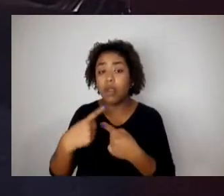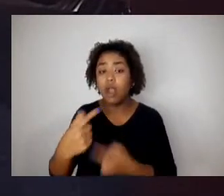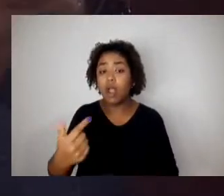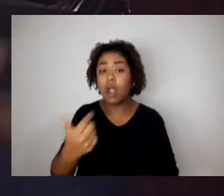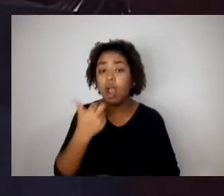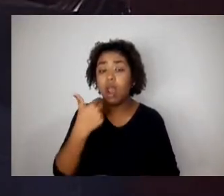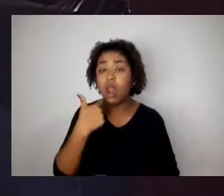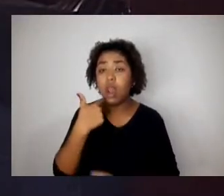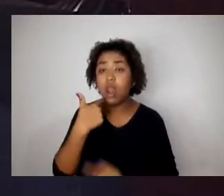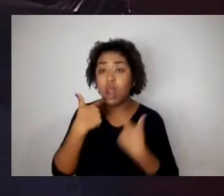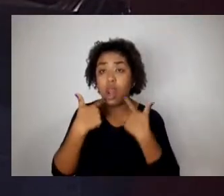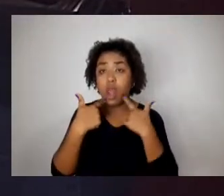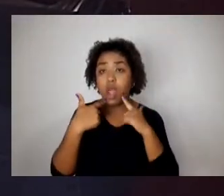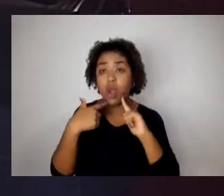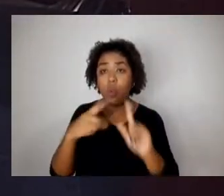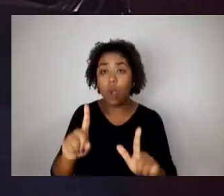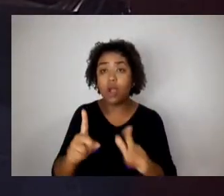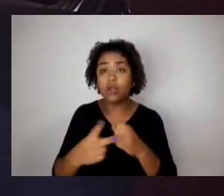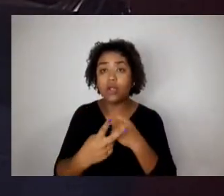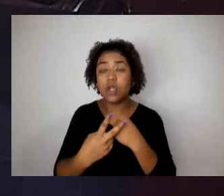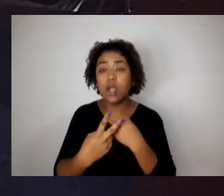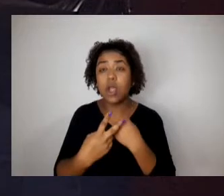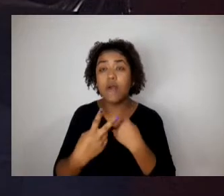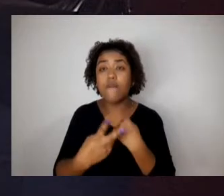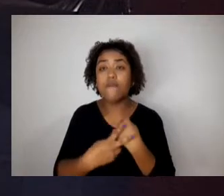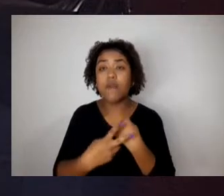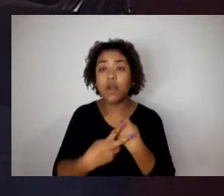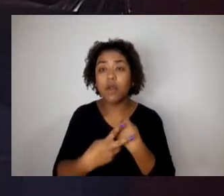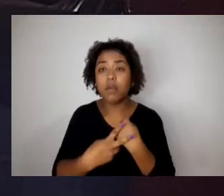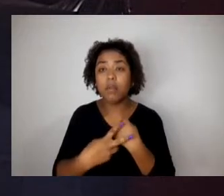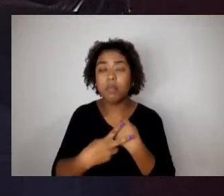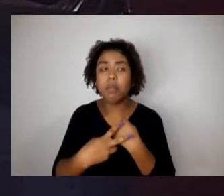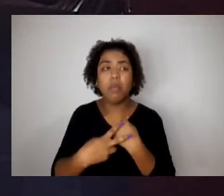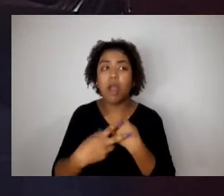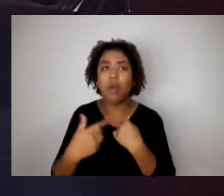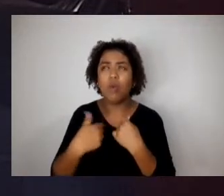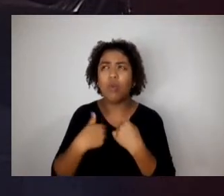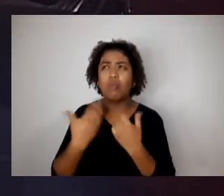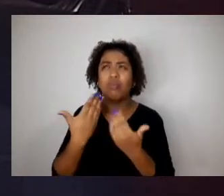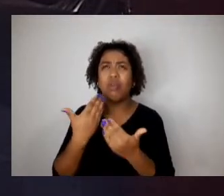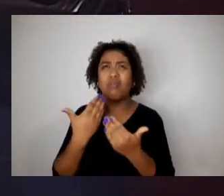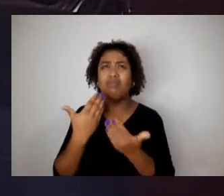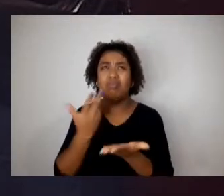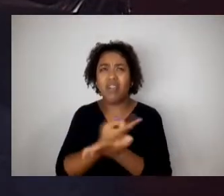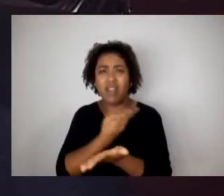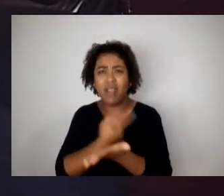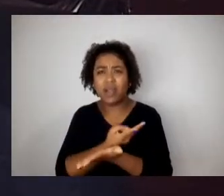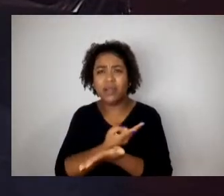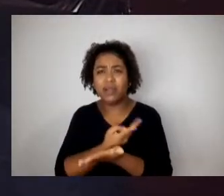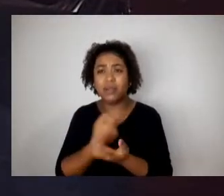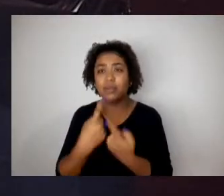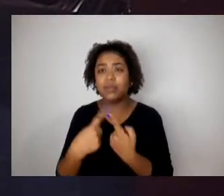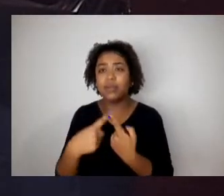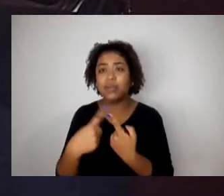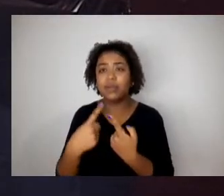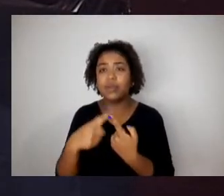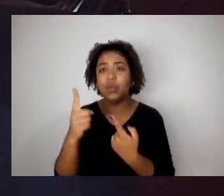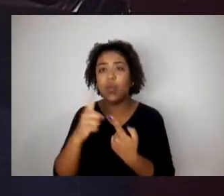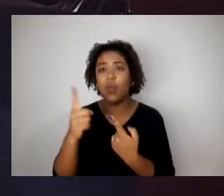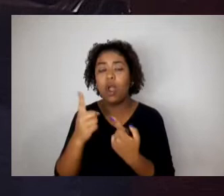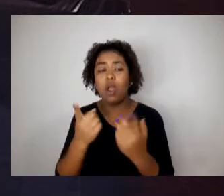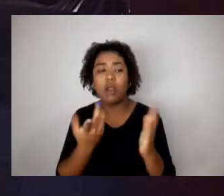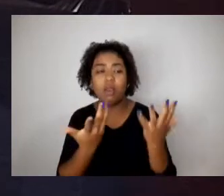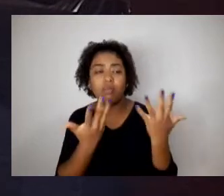me incudei se eu estou errado. Então, aqui não é questão de prestigiar ou desprestigiar. É questão de onde